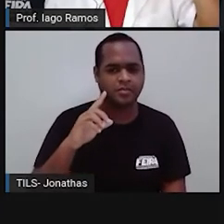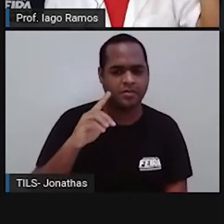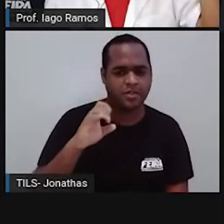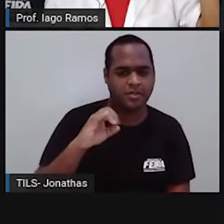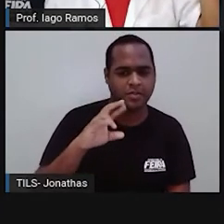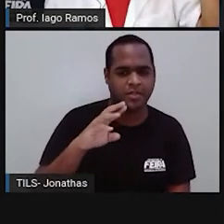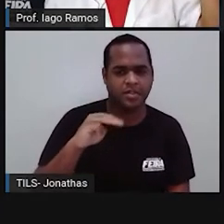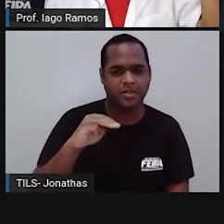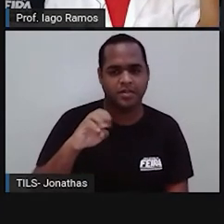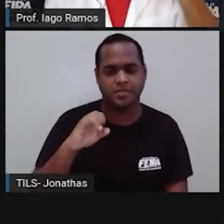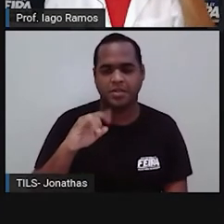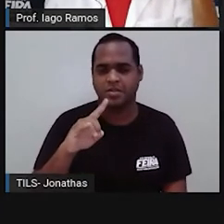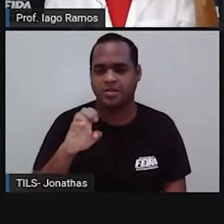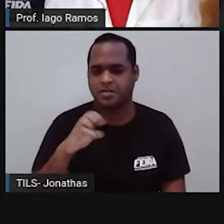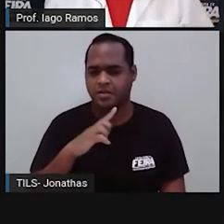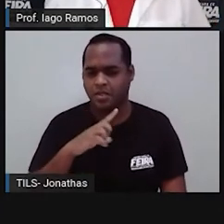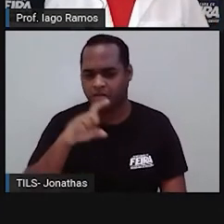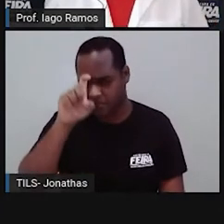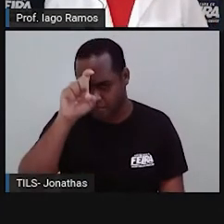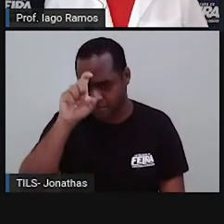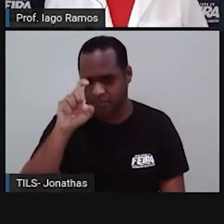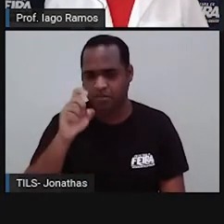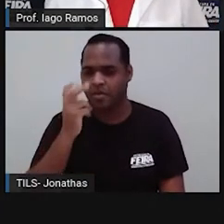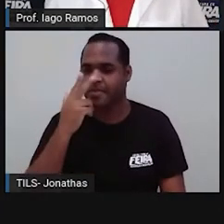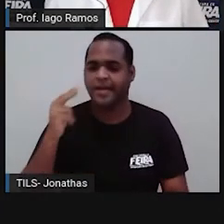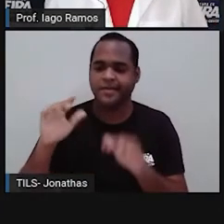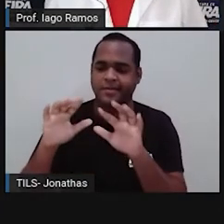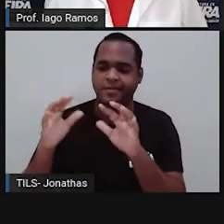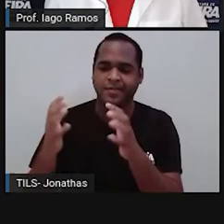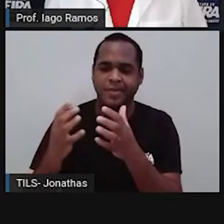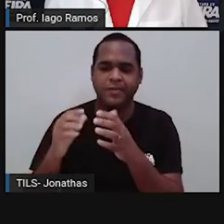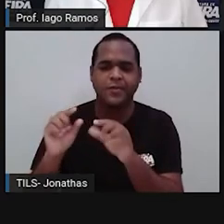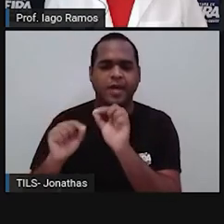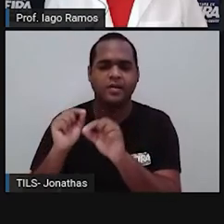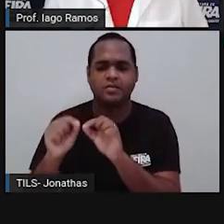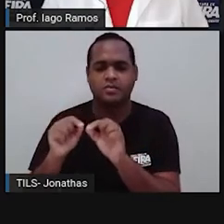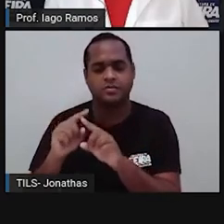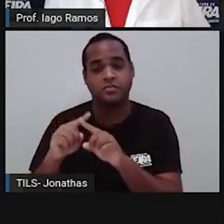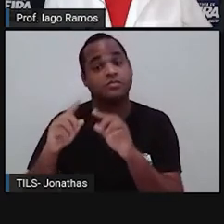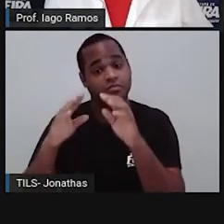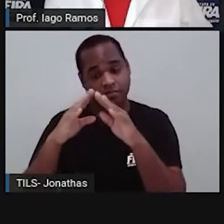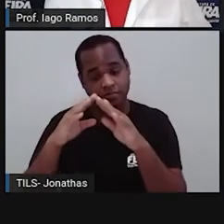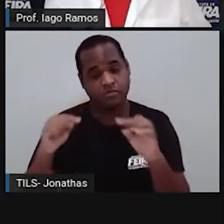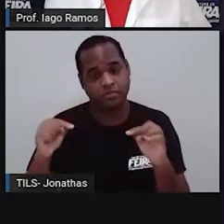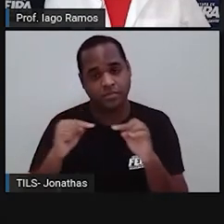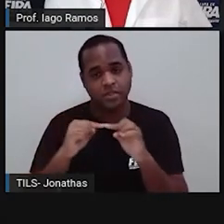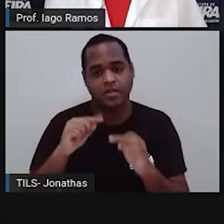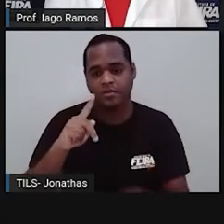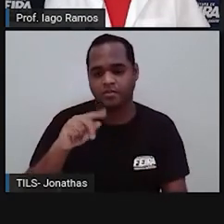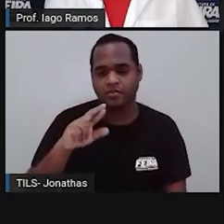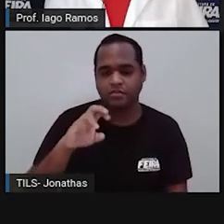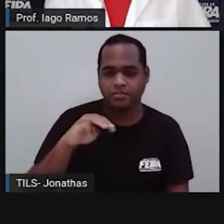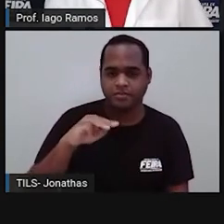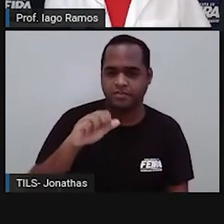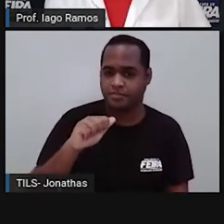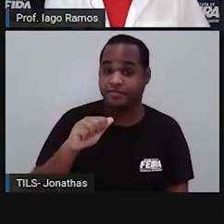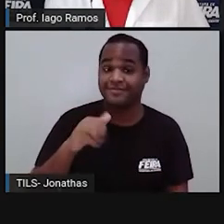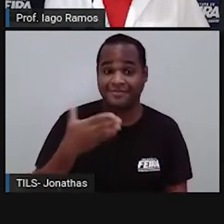Lembra das pirâmides do Egito? Nas laterais são o quê? Triângulos. Então, está sobrando aqui quem? O prisma. Olha só.